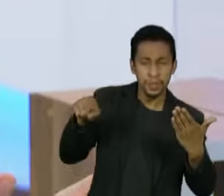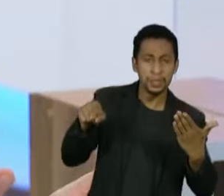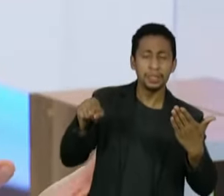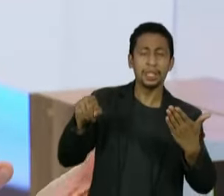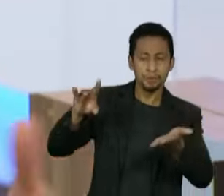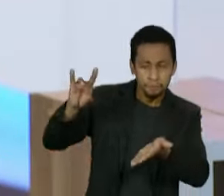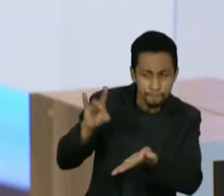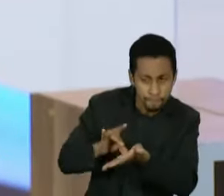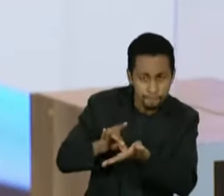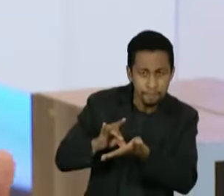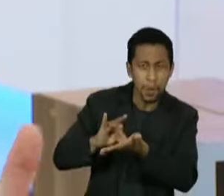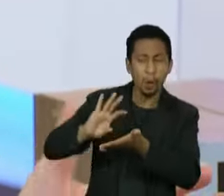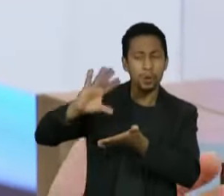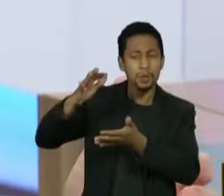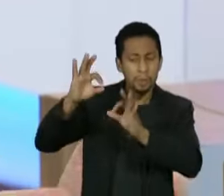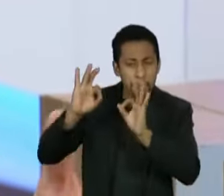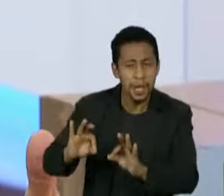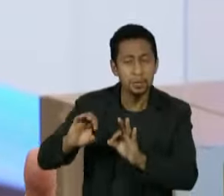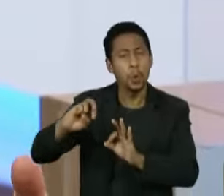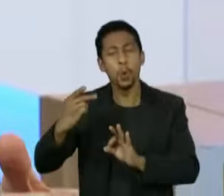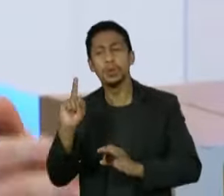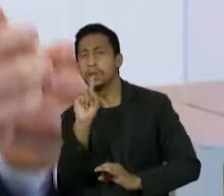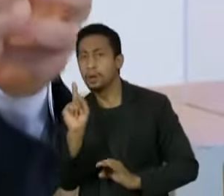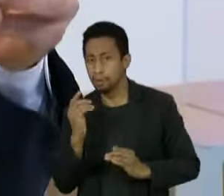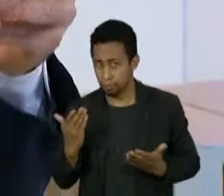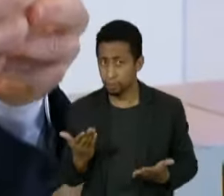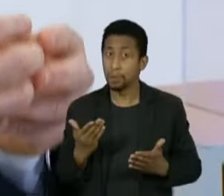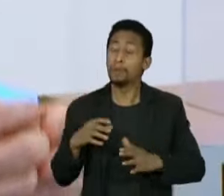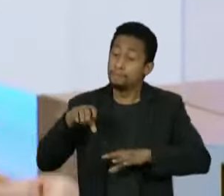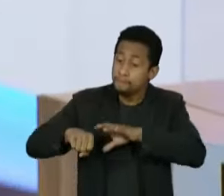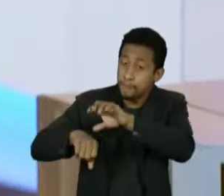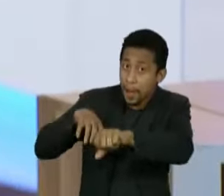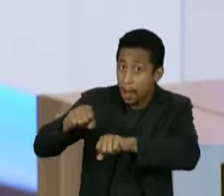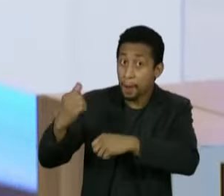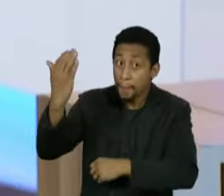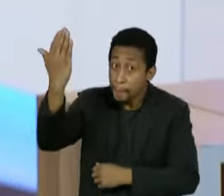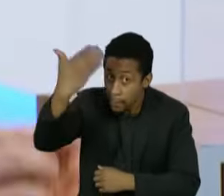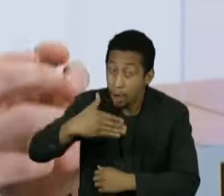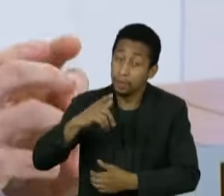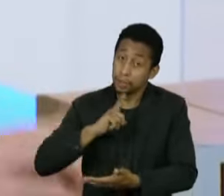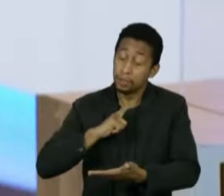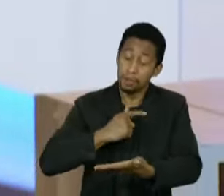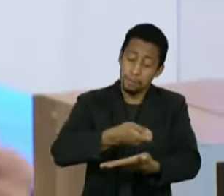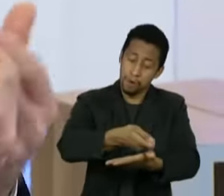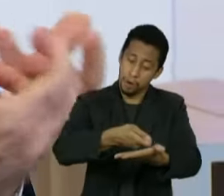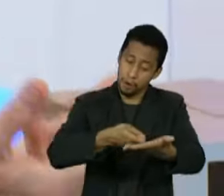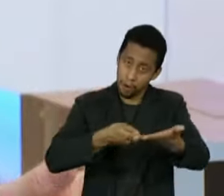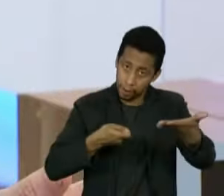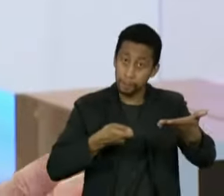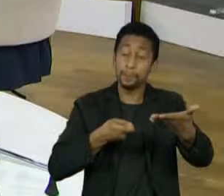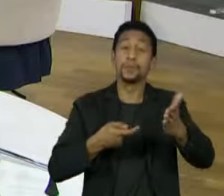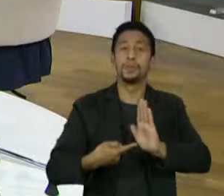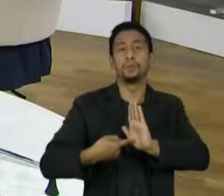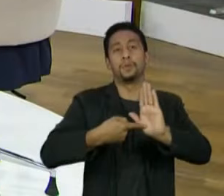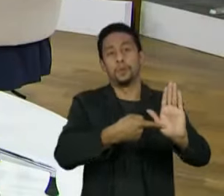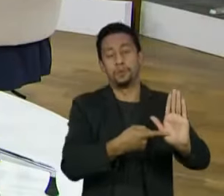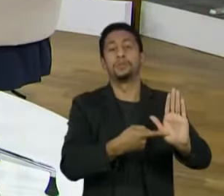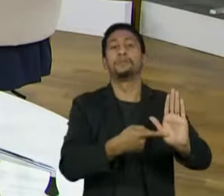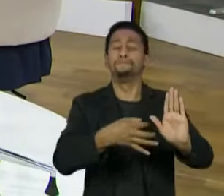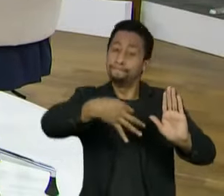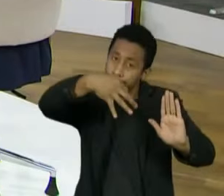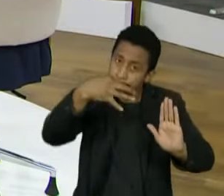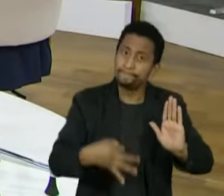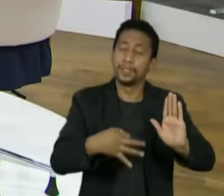ou existirá, e aí você coleta esses indícios, e aí você tem uma prova que vai dar a convicção que é a